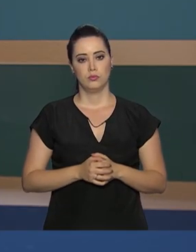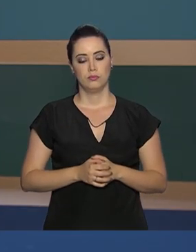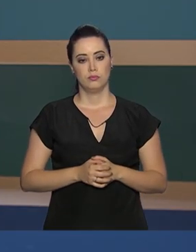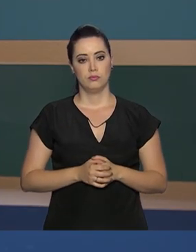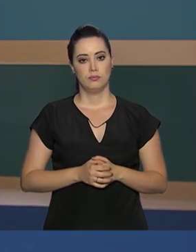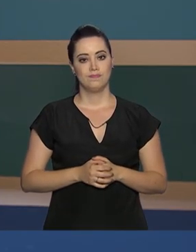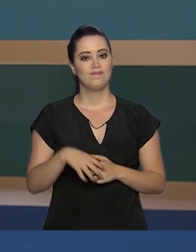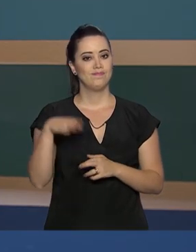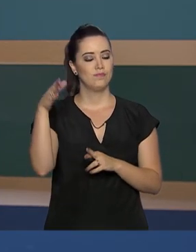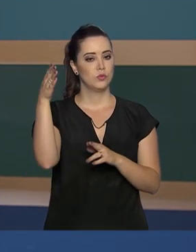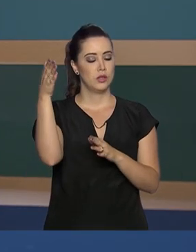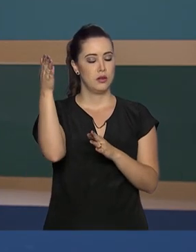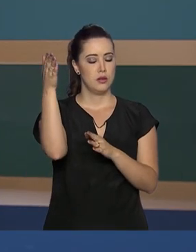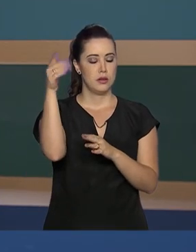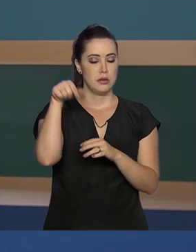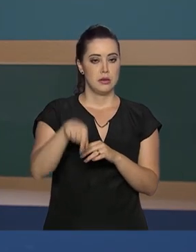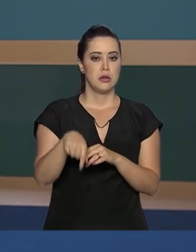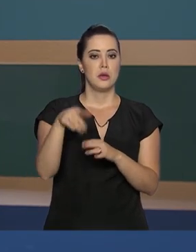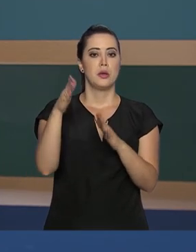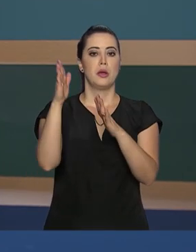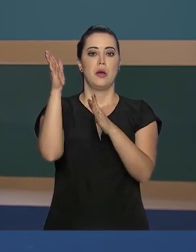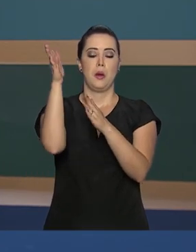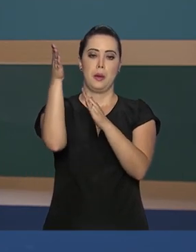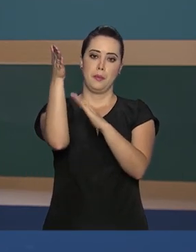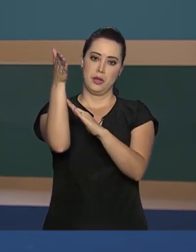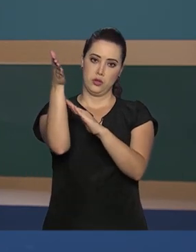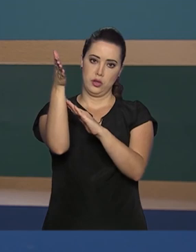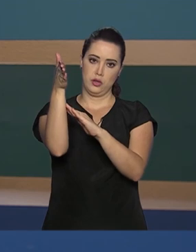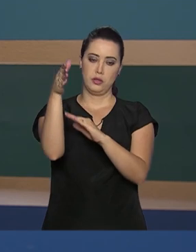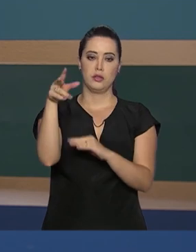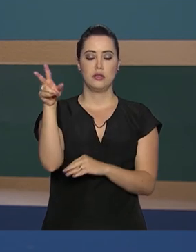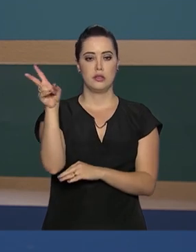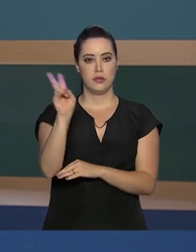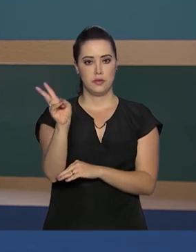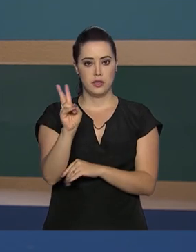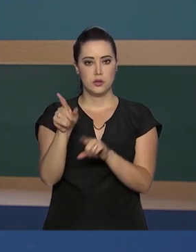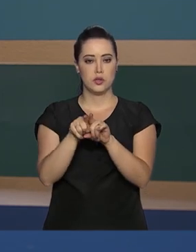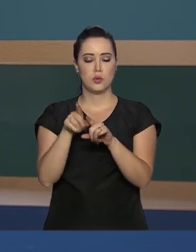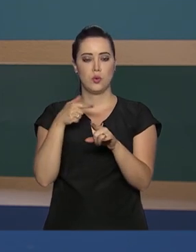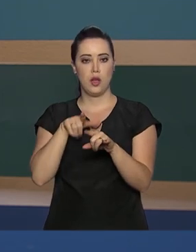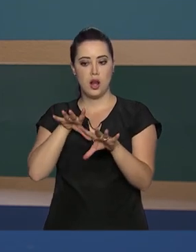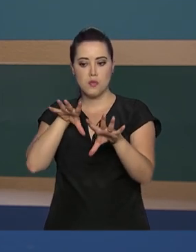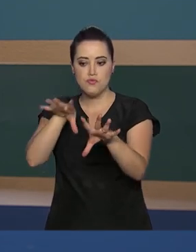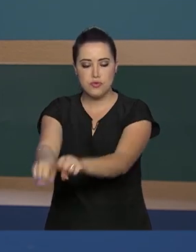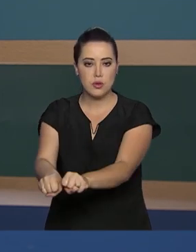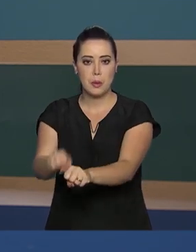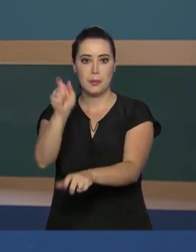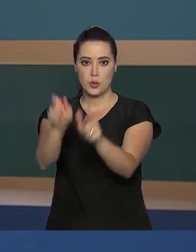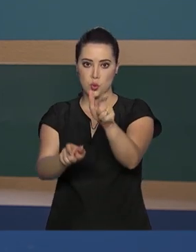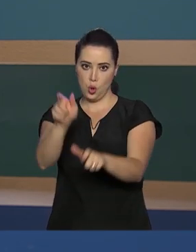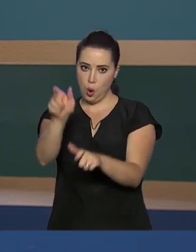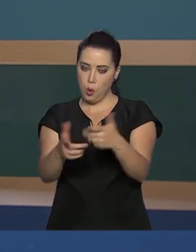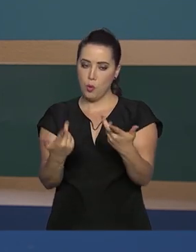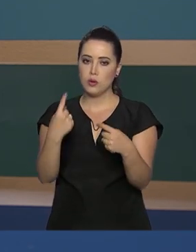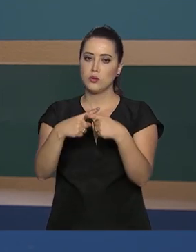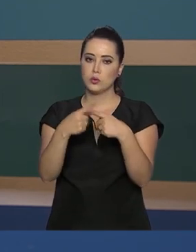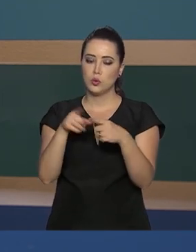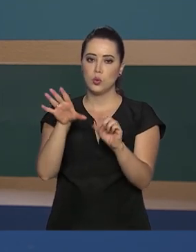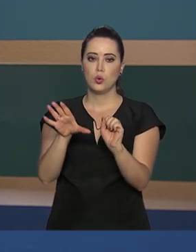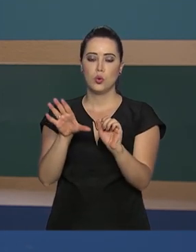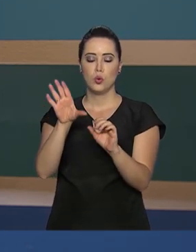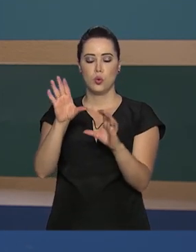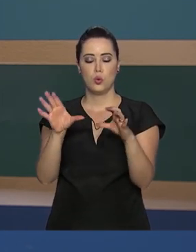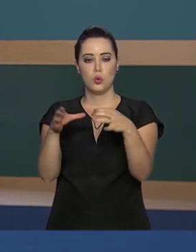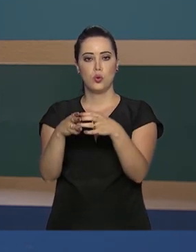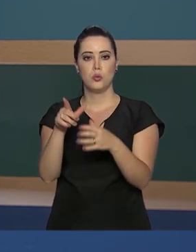A Embaixada da Venezuela em Brasília foi invadida por um grupo de pessoas na madrugada desta quarta-feira. O Gabinete de Segurança